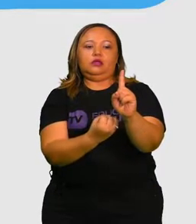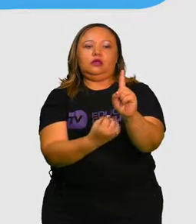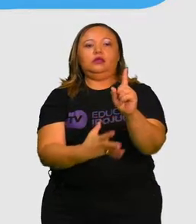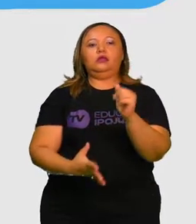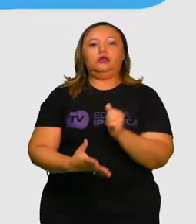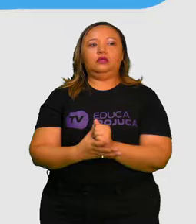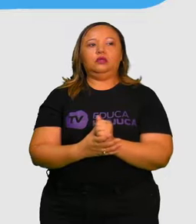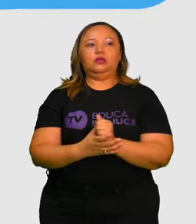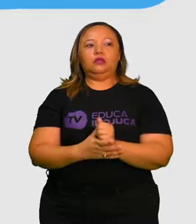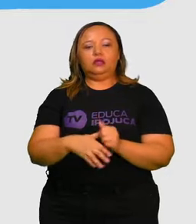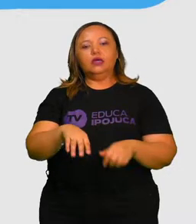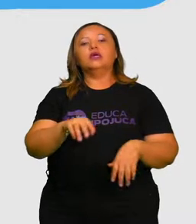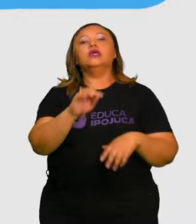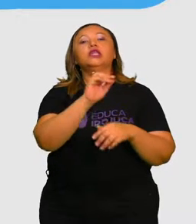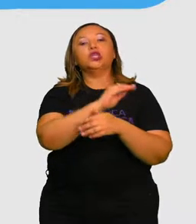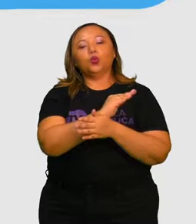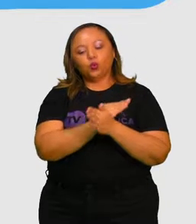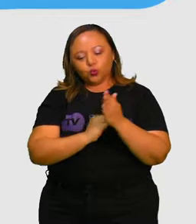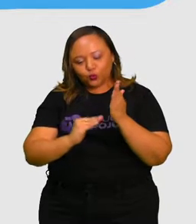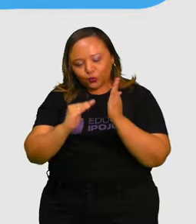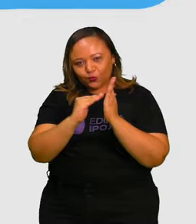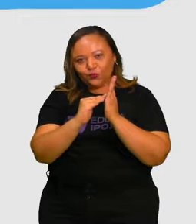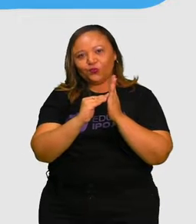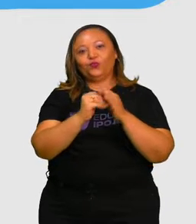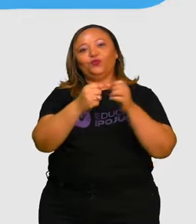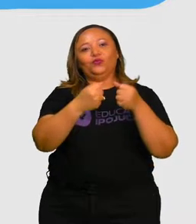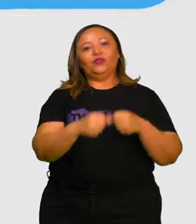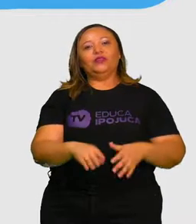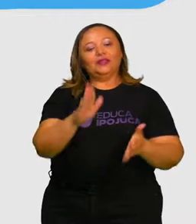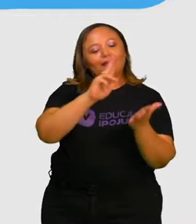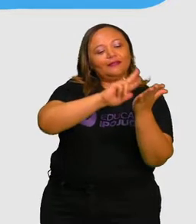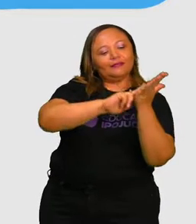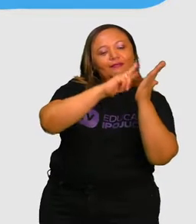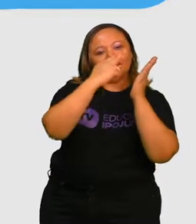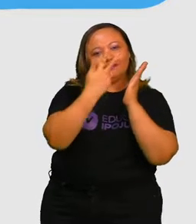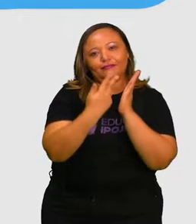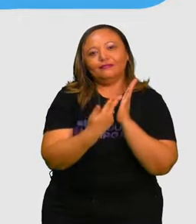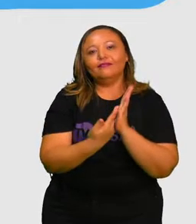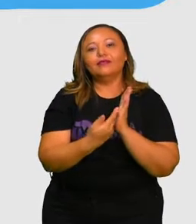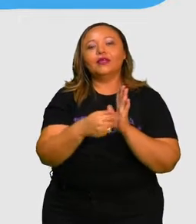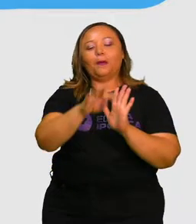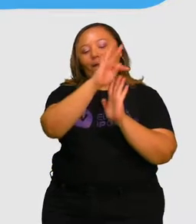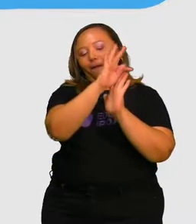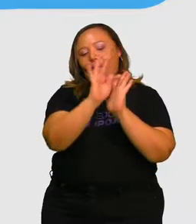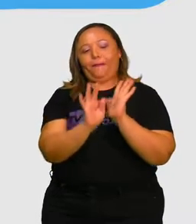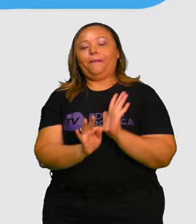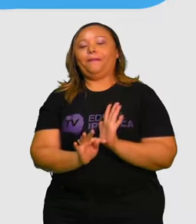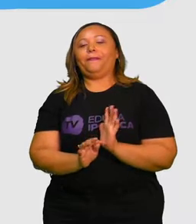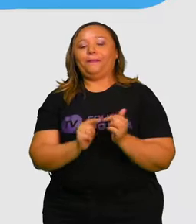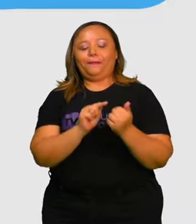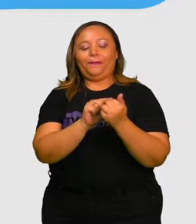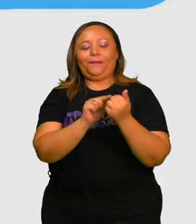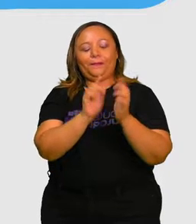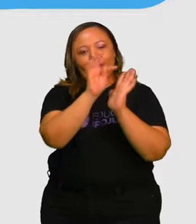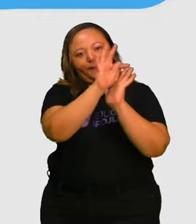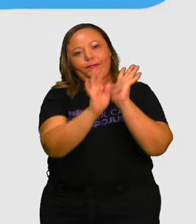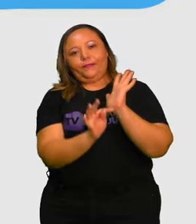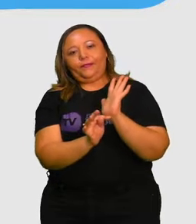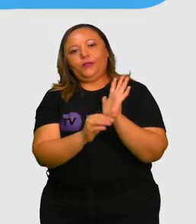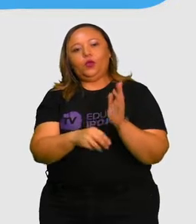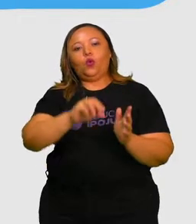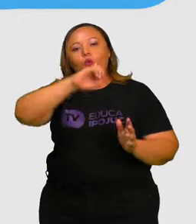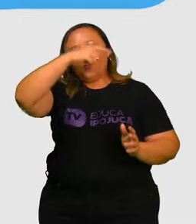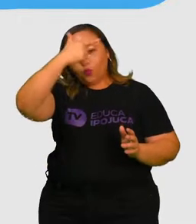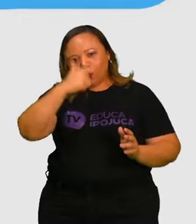mensagem. Dessa forma, tudo que é interpretável é um texto. Outra forma de